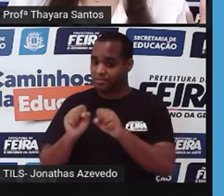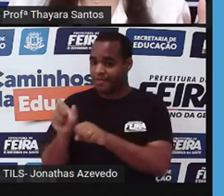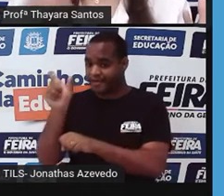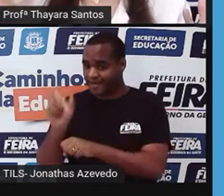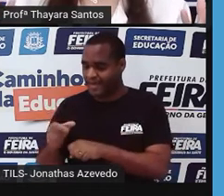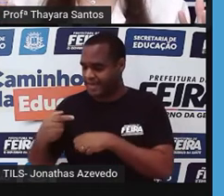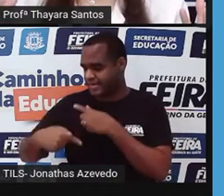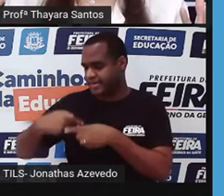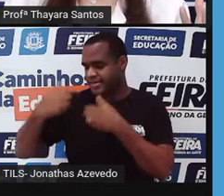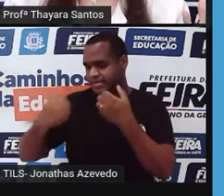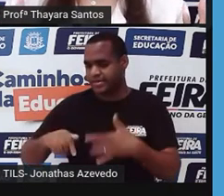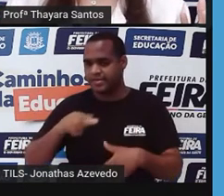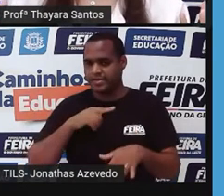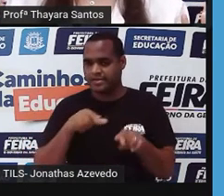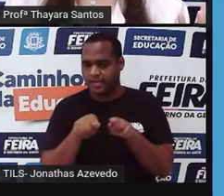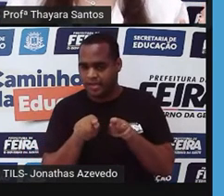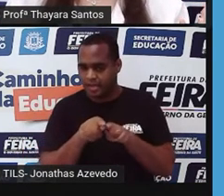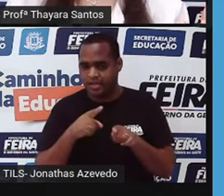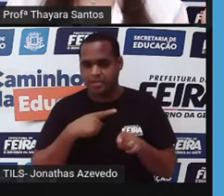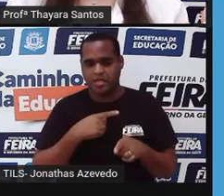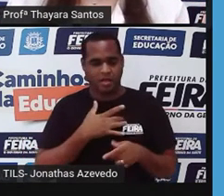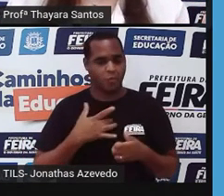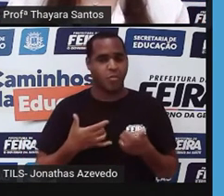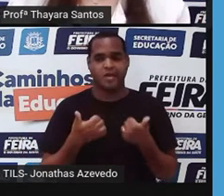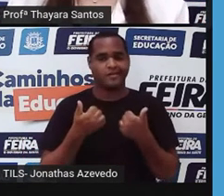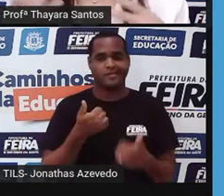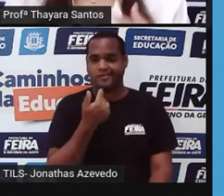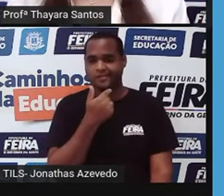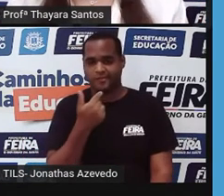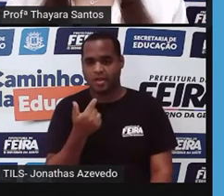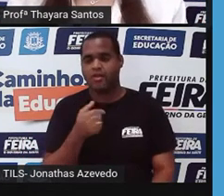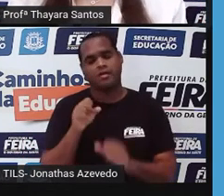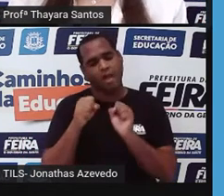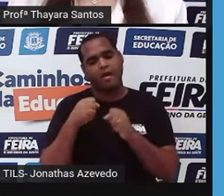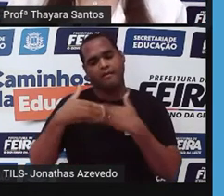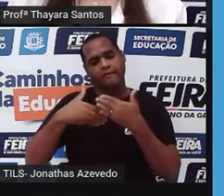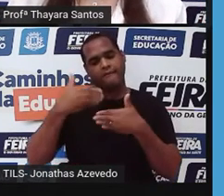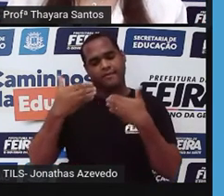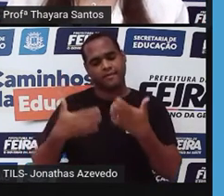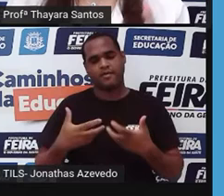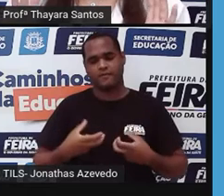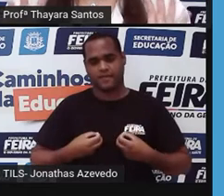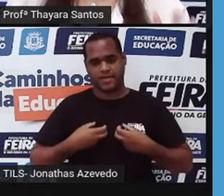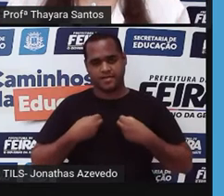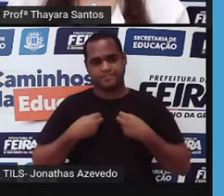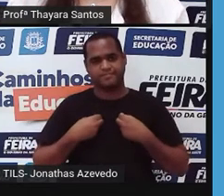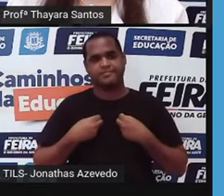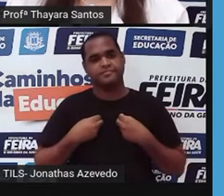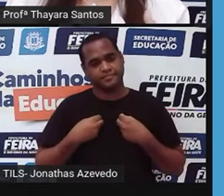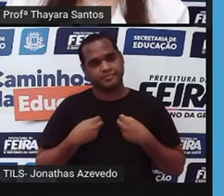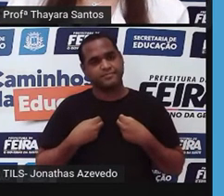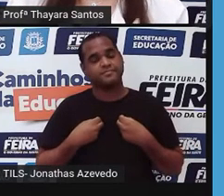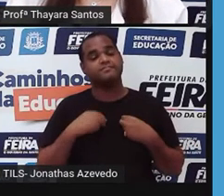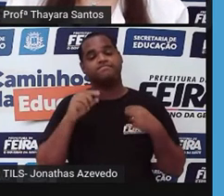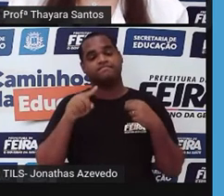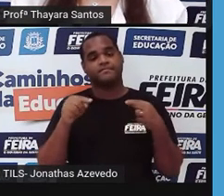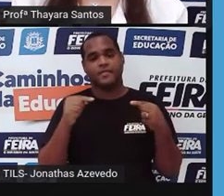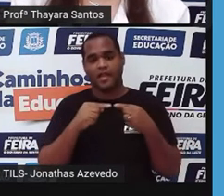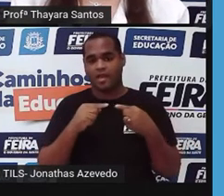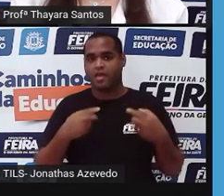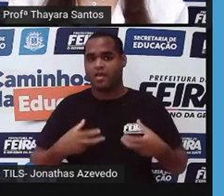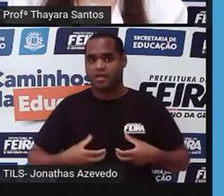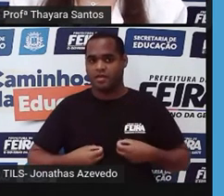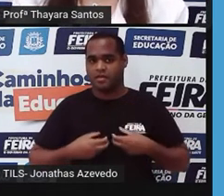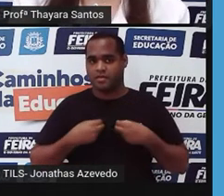genética e também não tem hábitos de vida saudáveis, ela pode desenvolver essa doença. Então, por isso que o câncer é